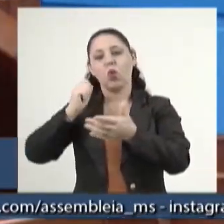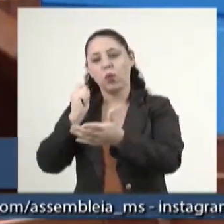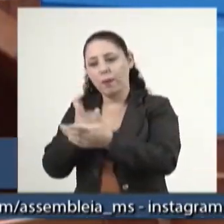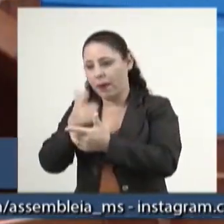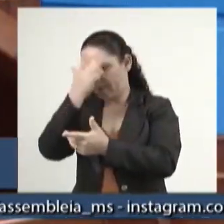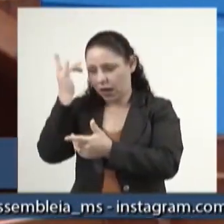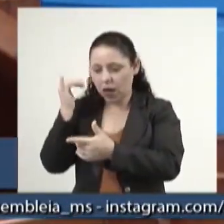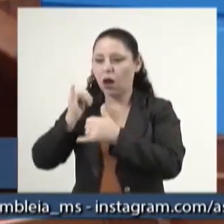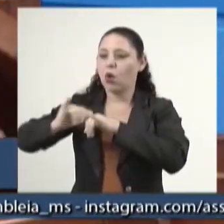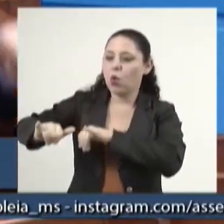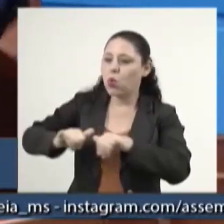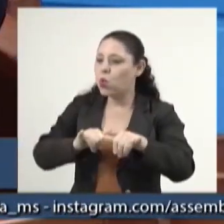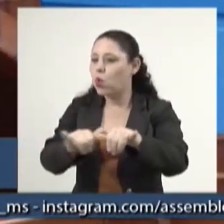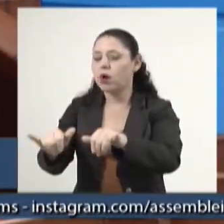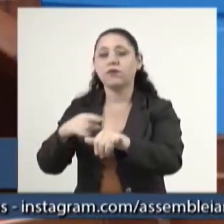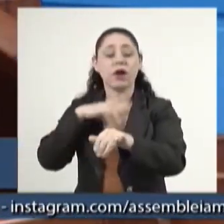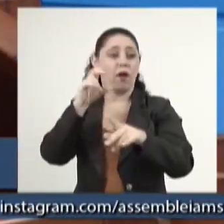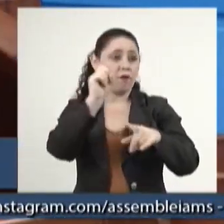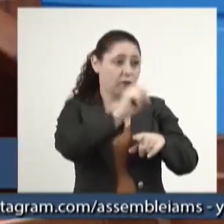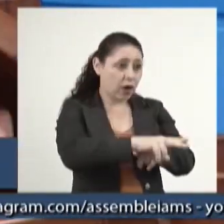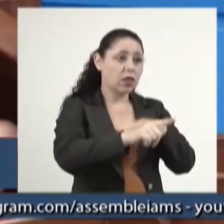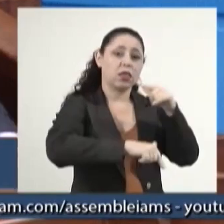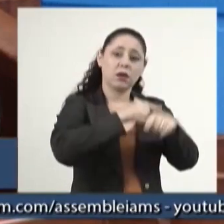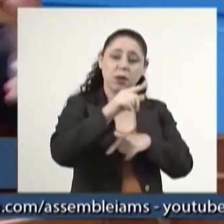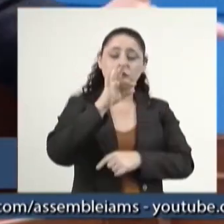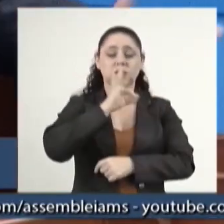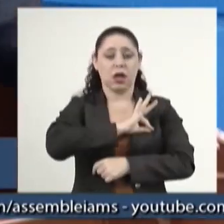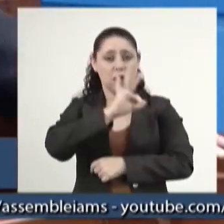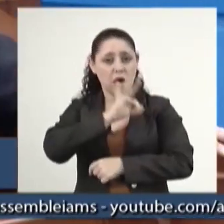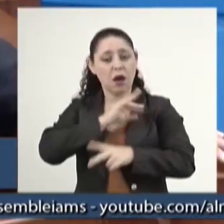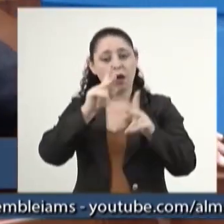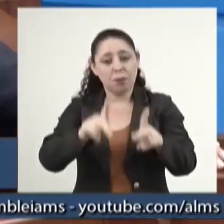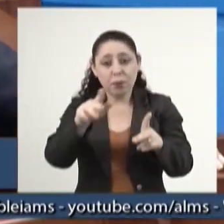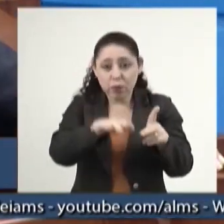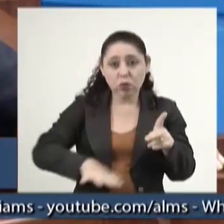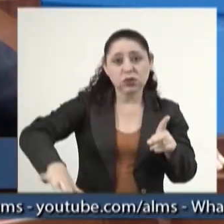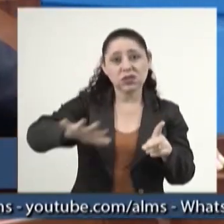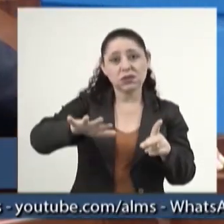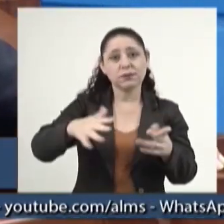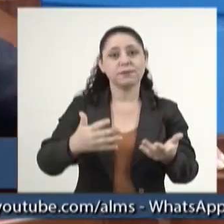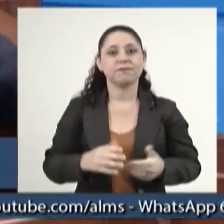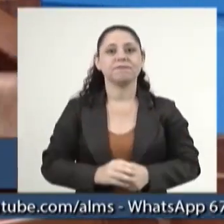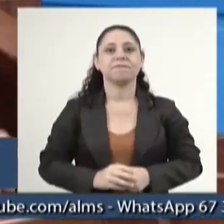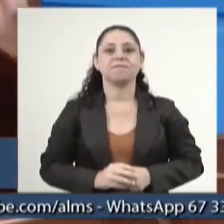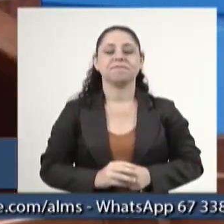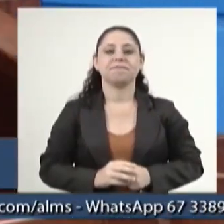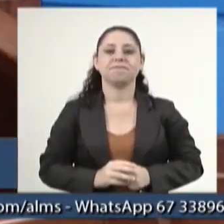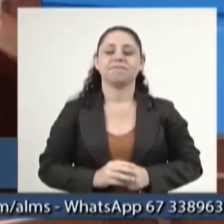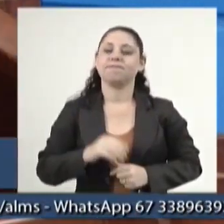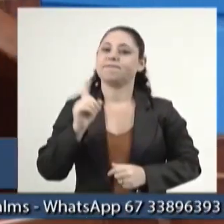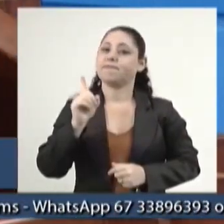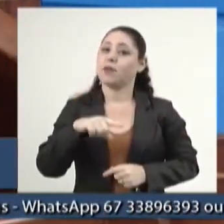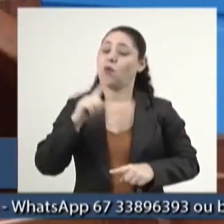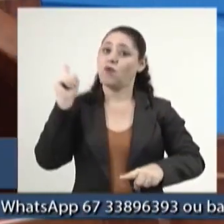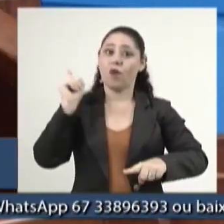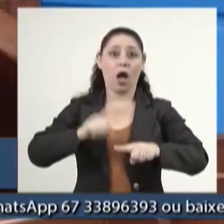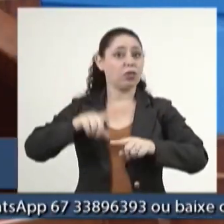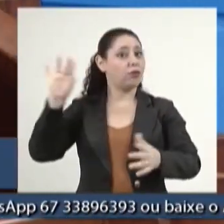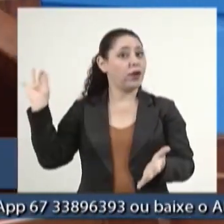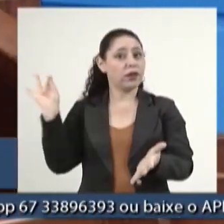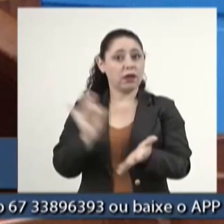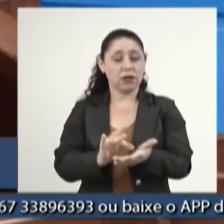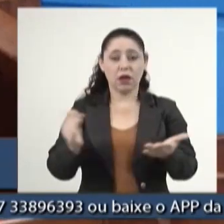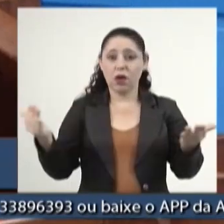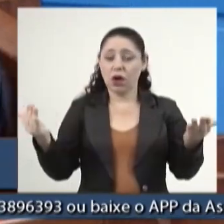no pequeno comerciante, que vai gerar o emprego, que vai gerar renda para a população. Esse é um fato real.